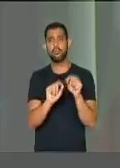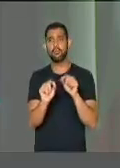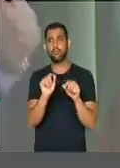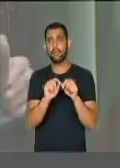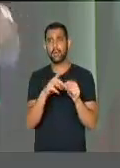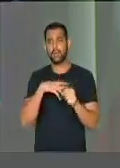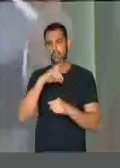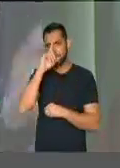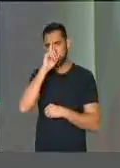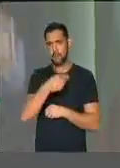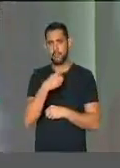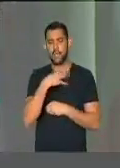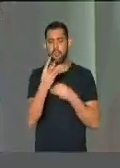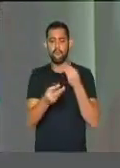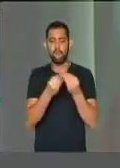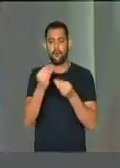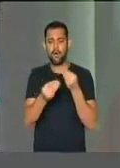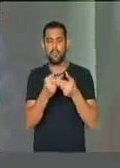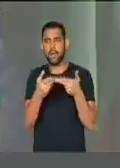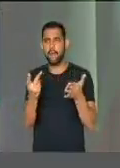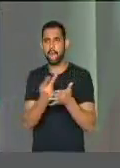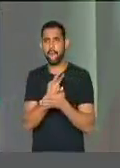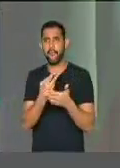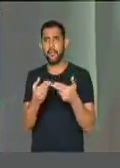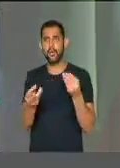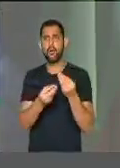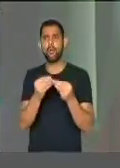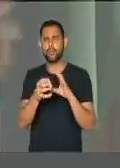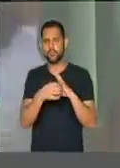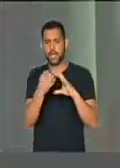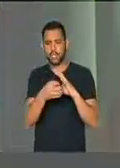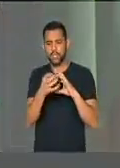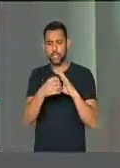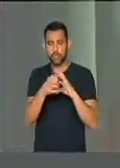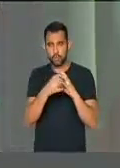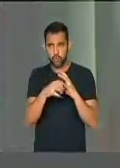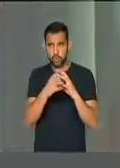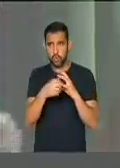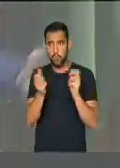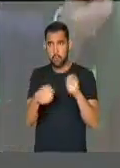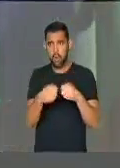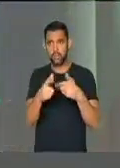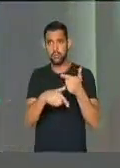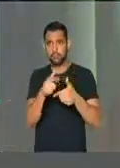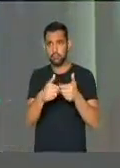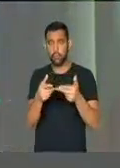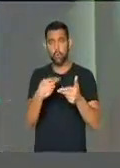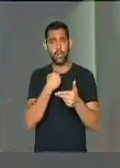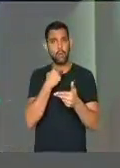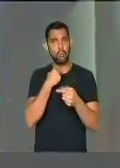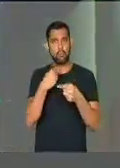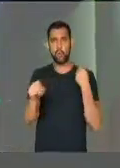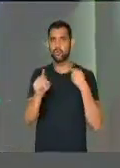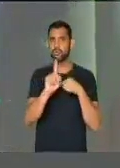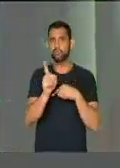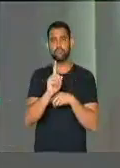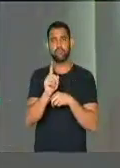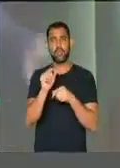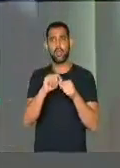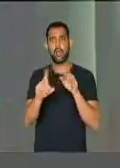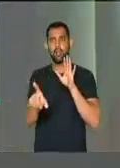para determinar as formas democráticas de como os partidos podem proceder. O que não se pode